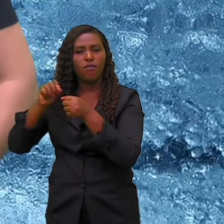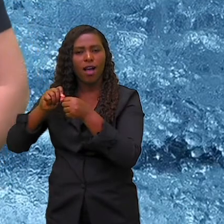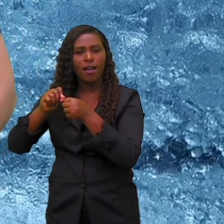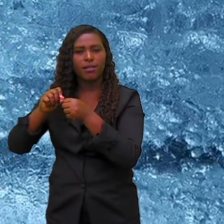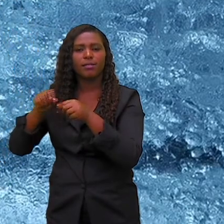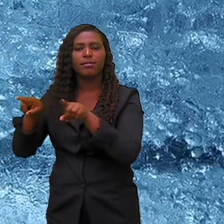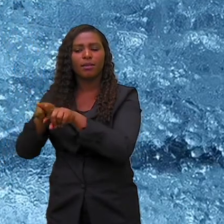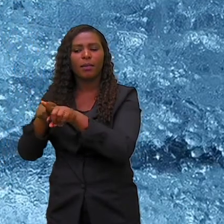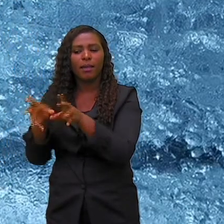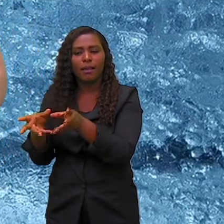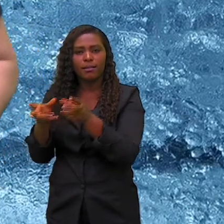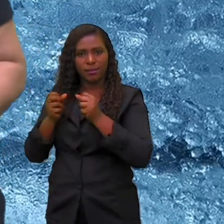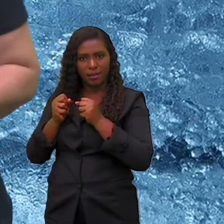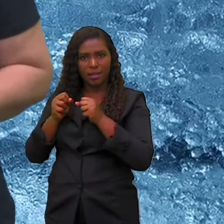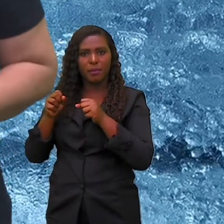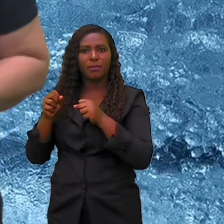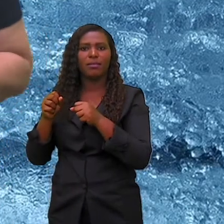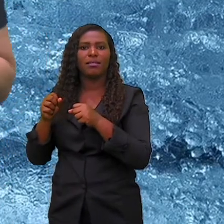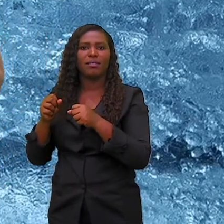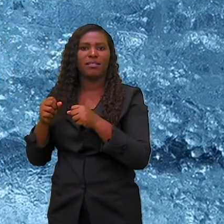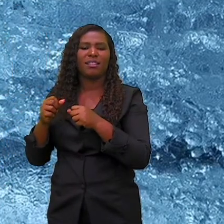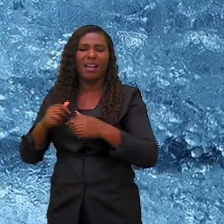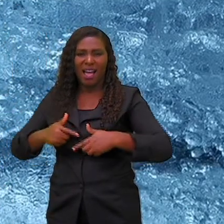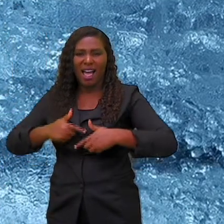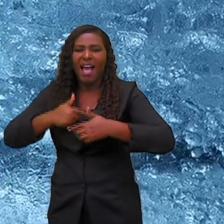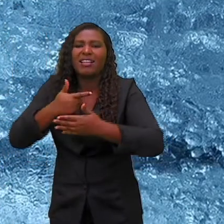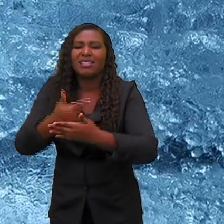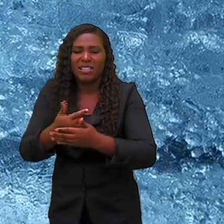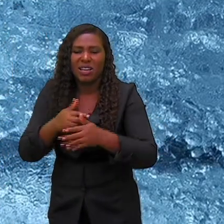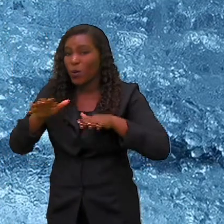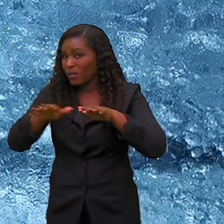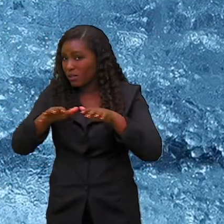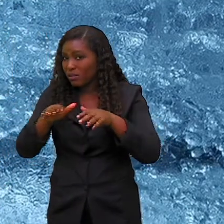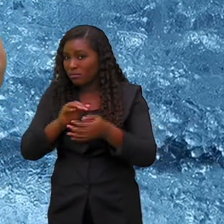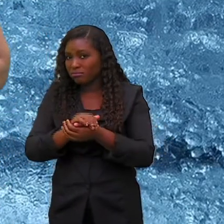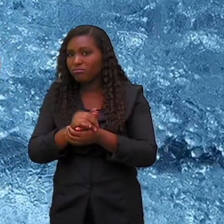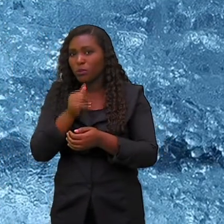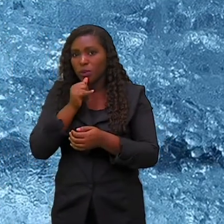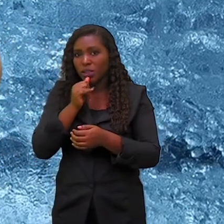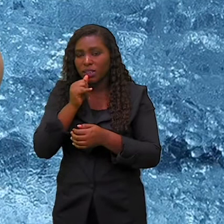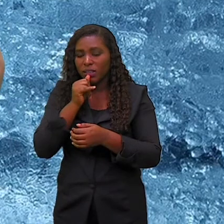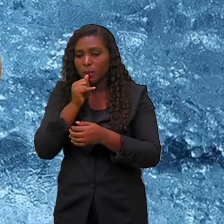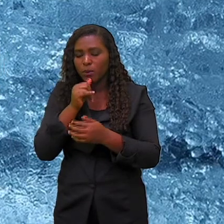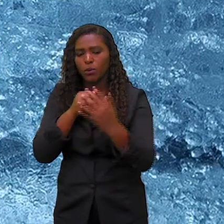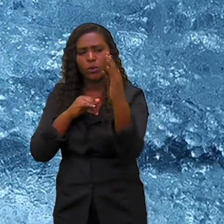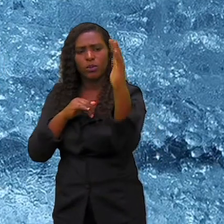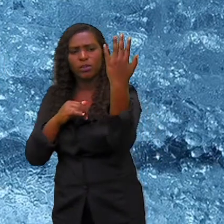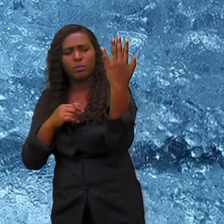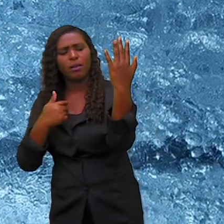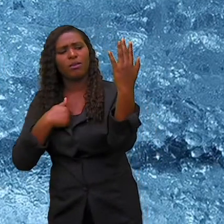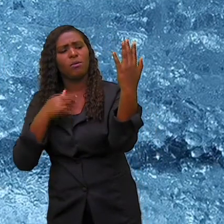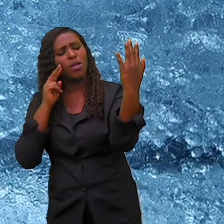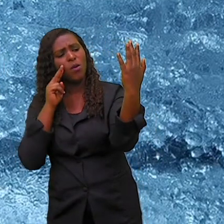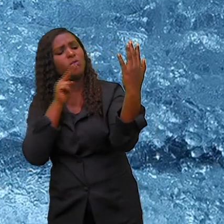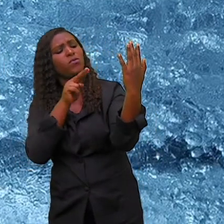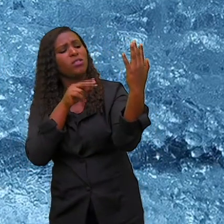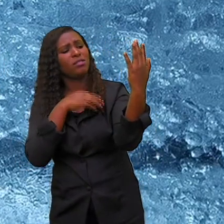Gostaram, né? Tudo para mim aí. Agora, vocês observaram que eu não coloquei a voz reflexiva,